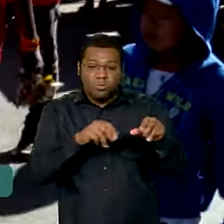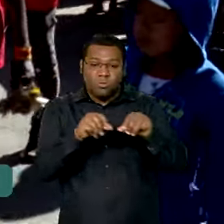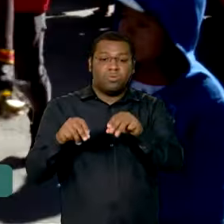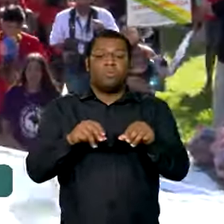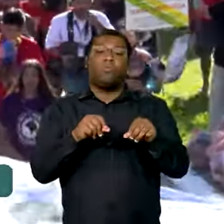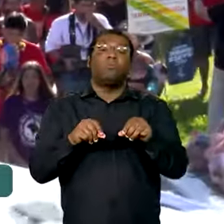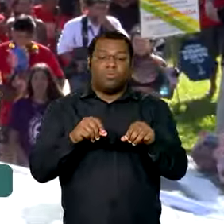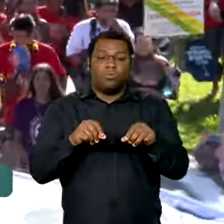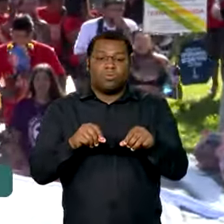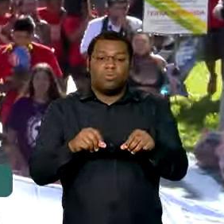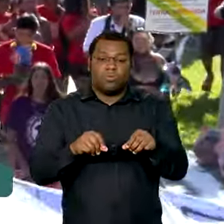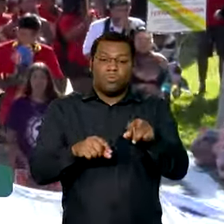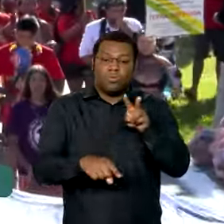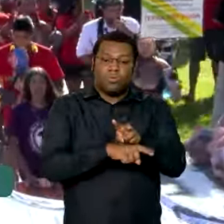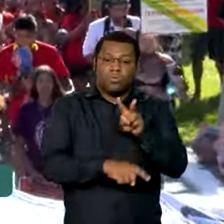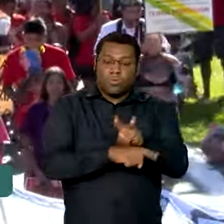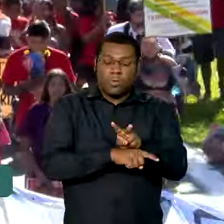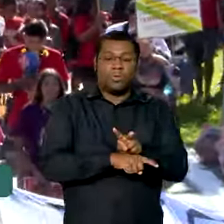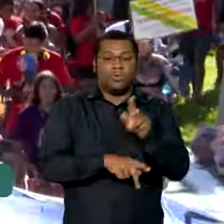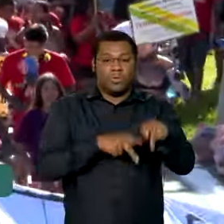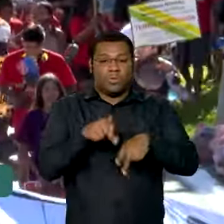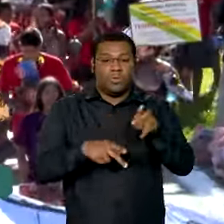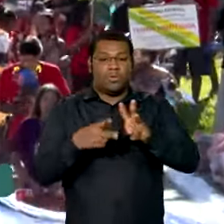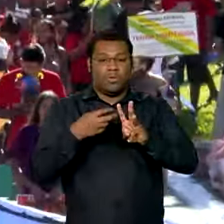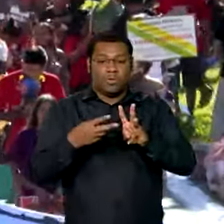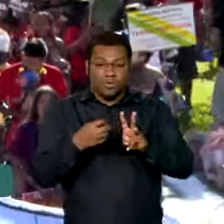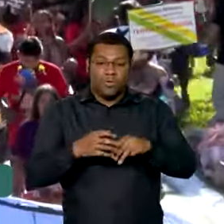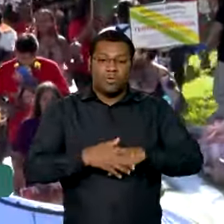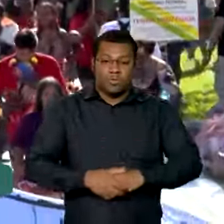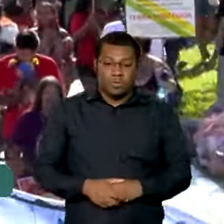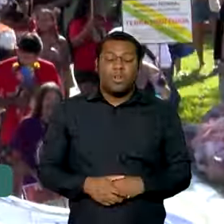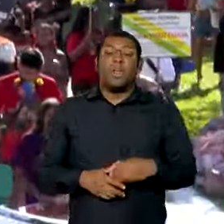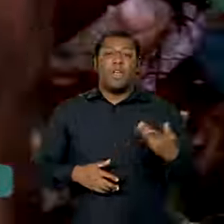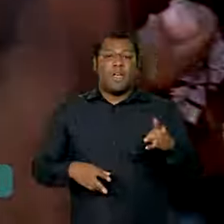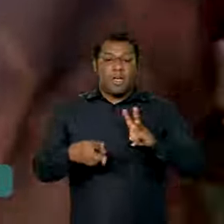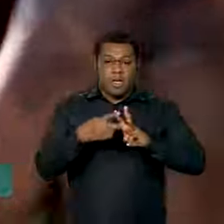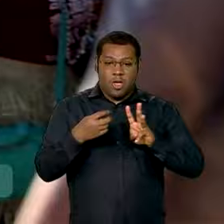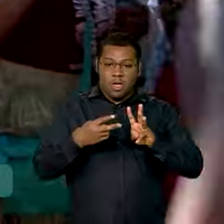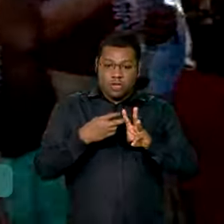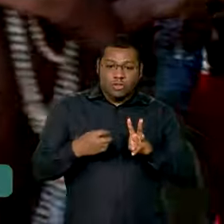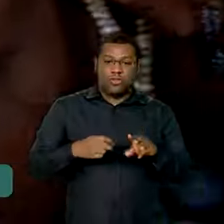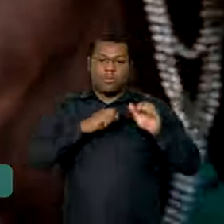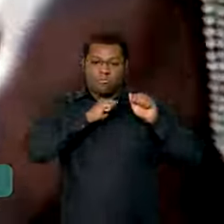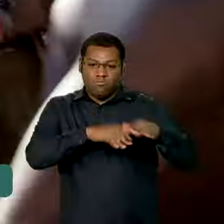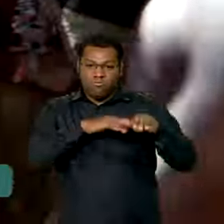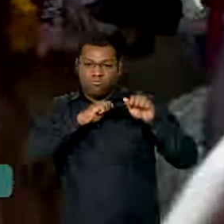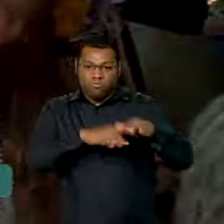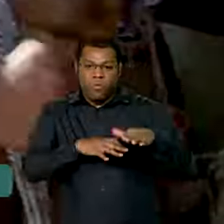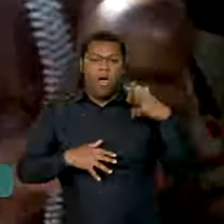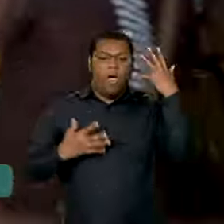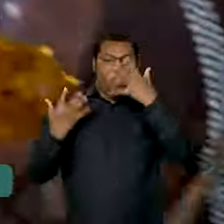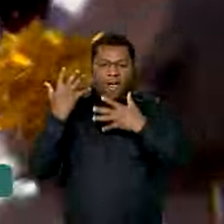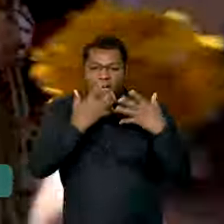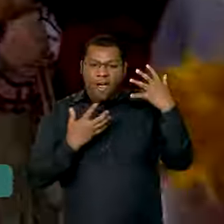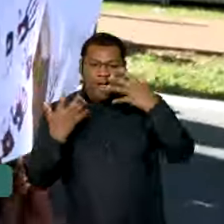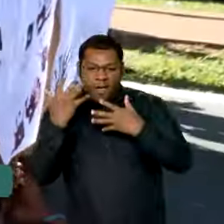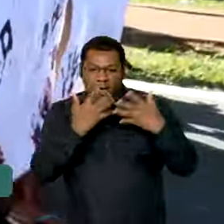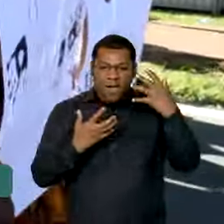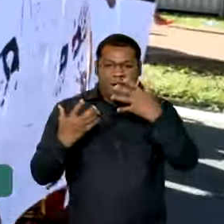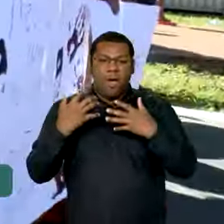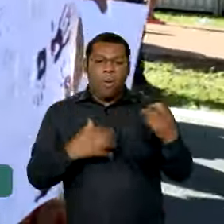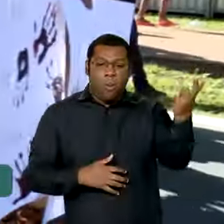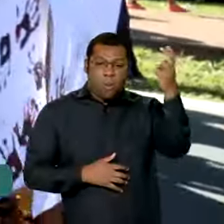marcharam pela segunda vez nesta semana no Eixo Monumental em Brasília. Com cantos e rituais tradicionais,